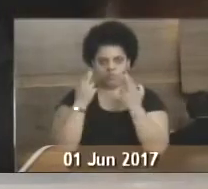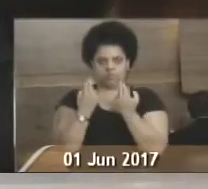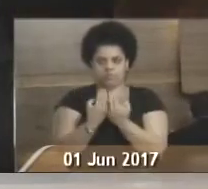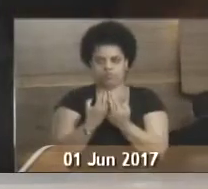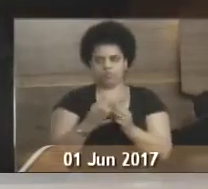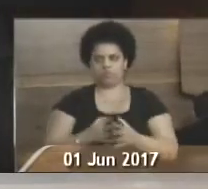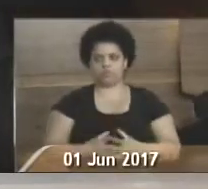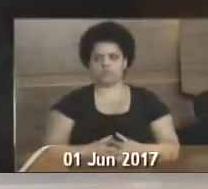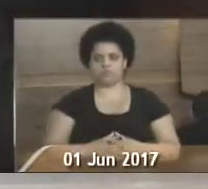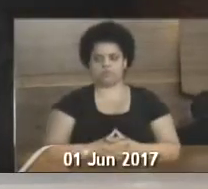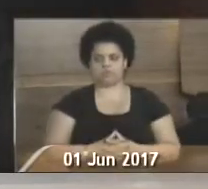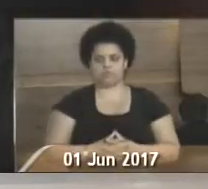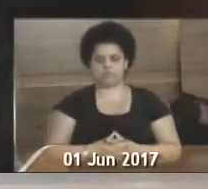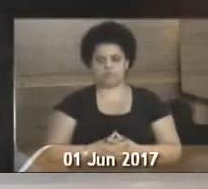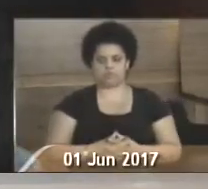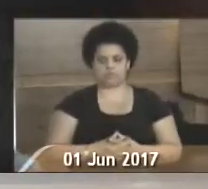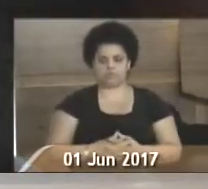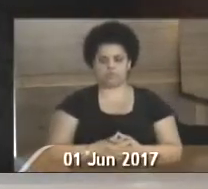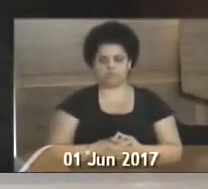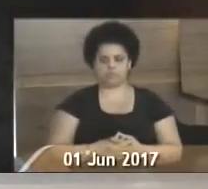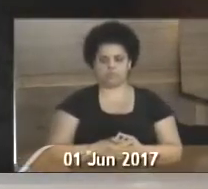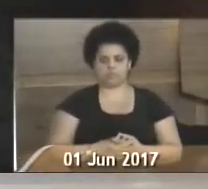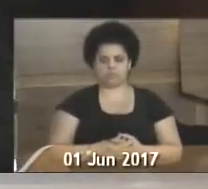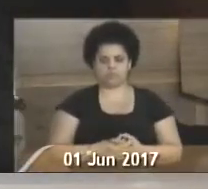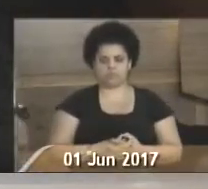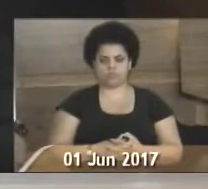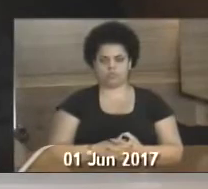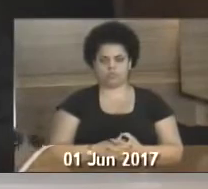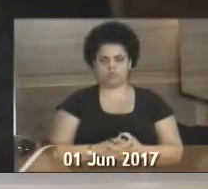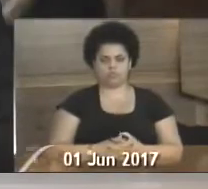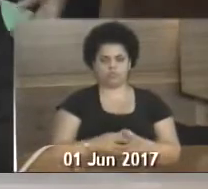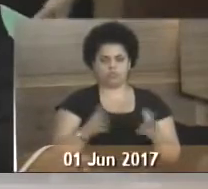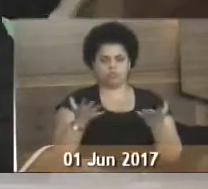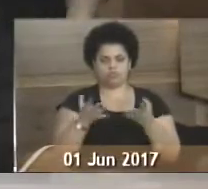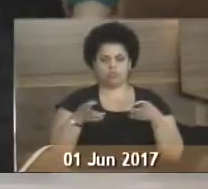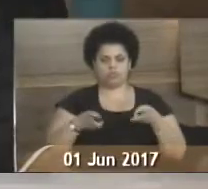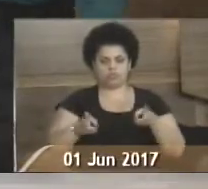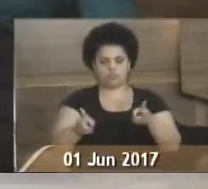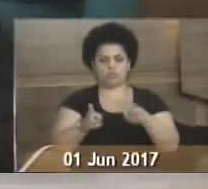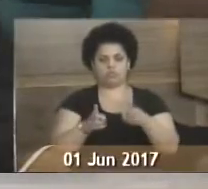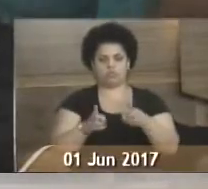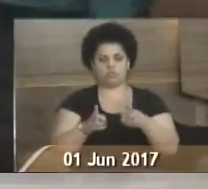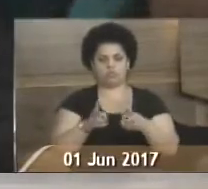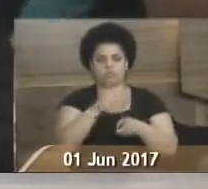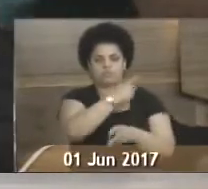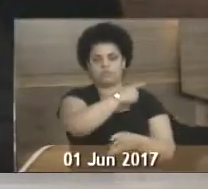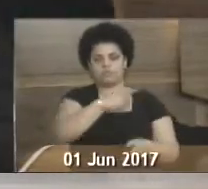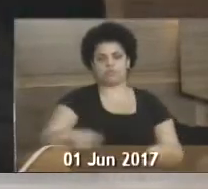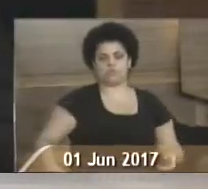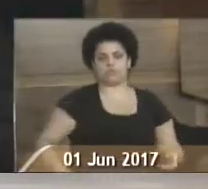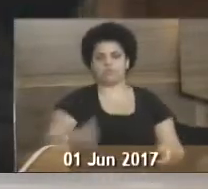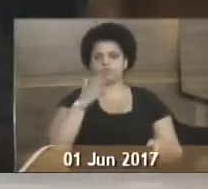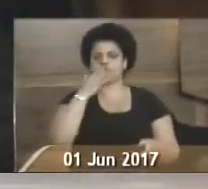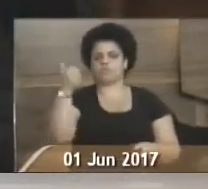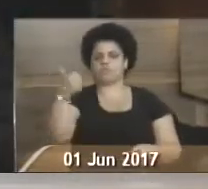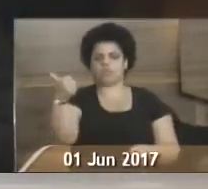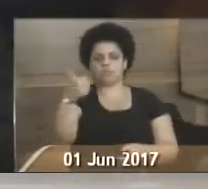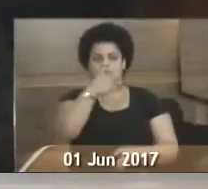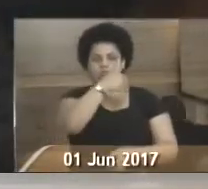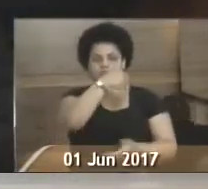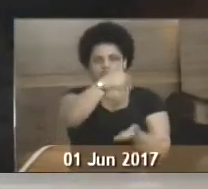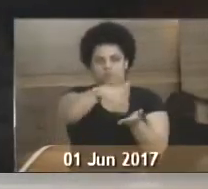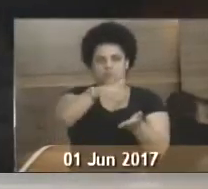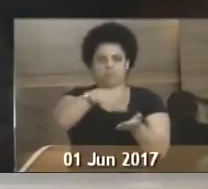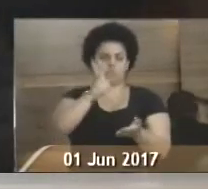legislativo do ano 2017, da 18ª legislatura. Dando continuidade à sessão, o senhor presidente solicitou ao primeiro secretário,